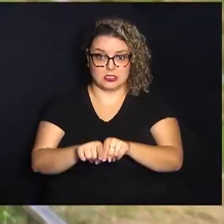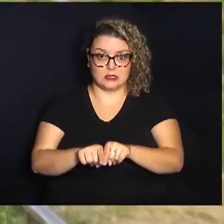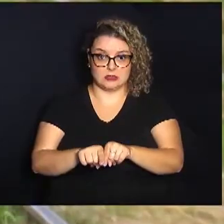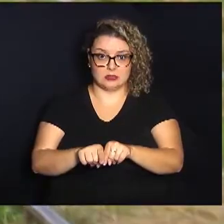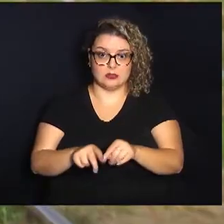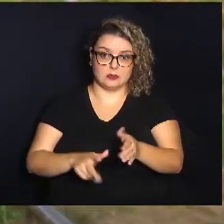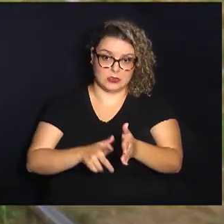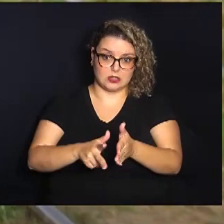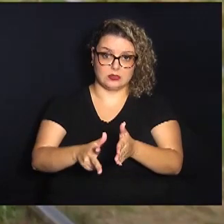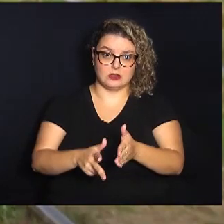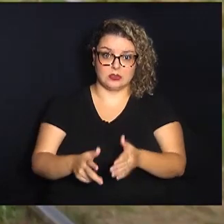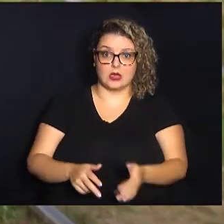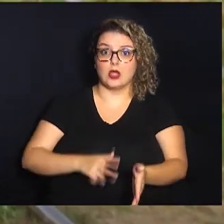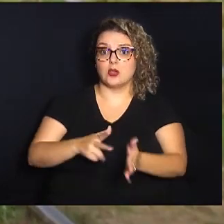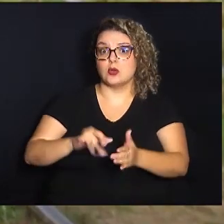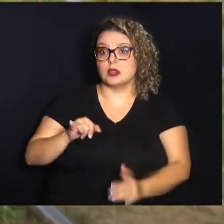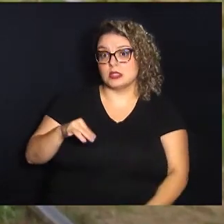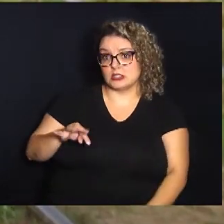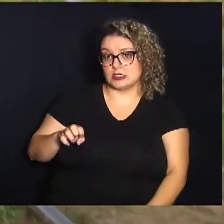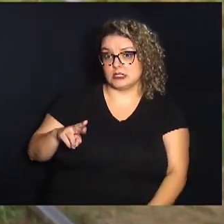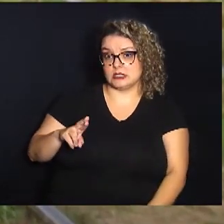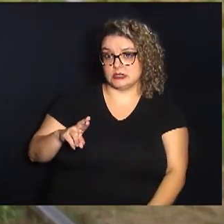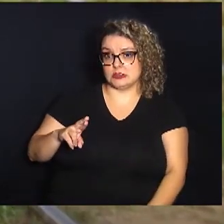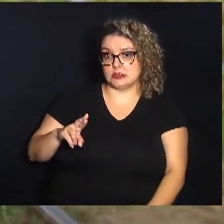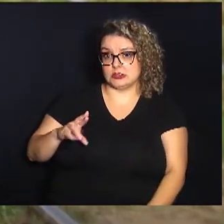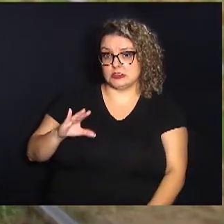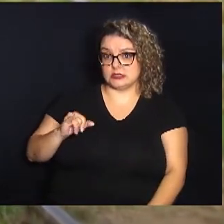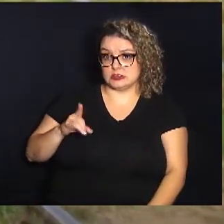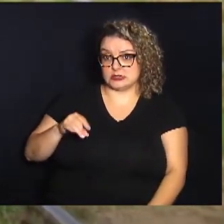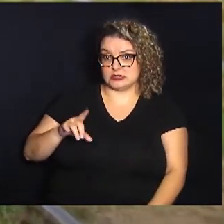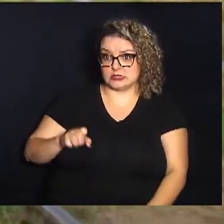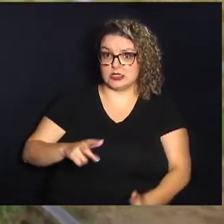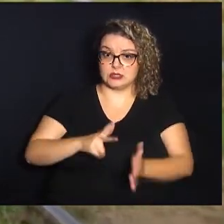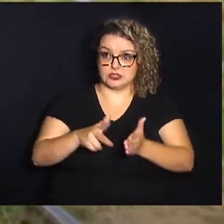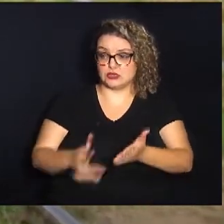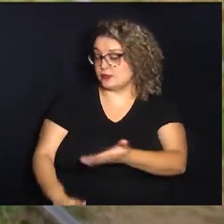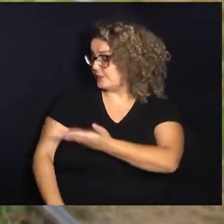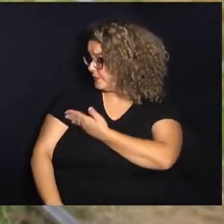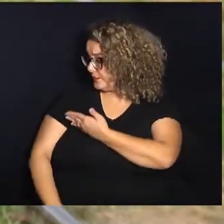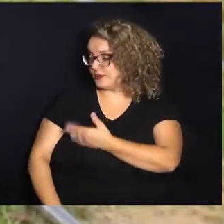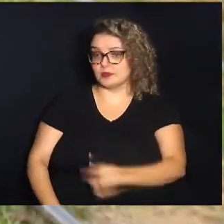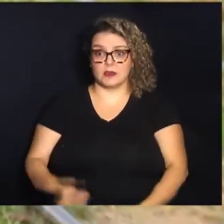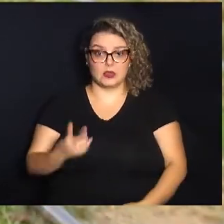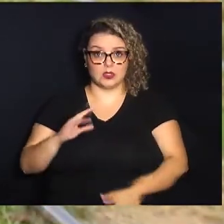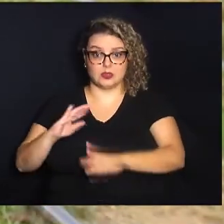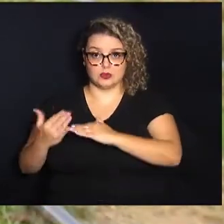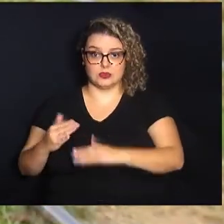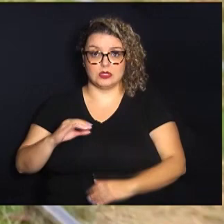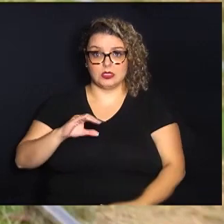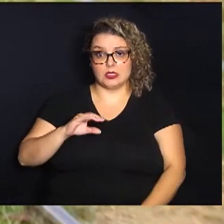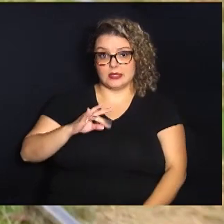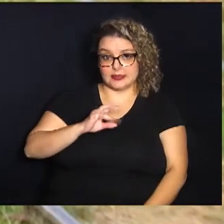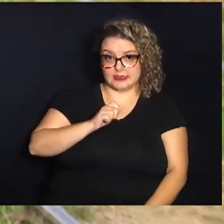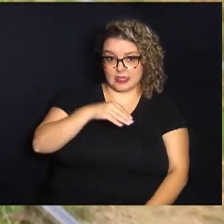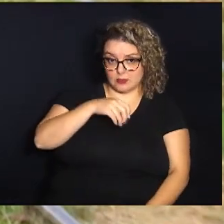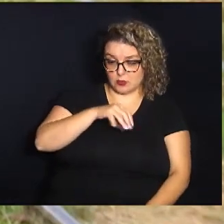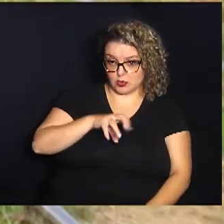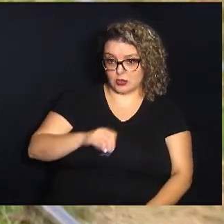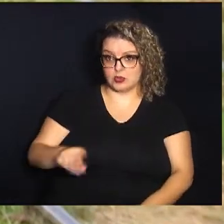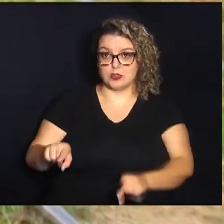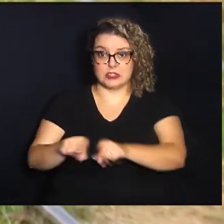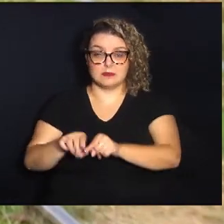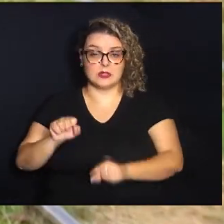do trem. O trem intercidades que vai passar nesta linha férrea, aqui entre os dois bairros, Jardim Tamoio e Jardim